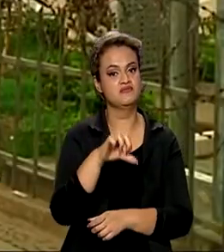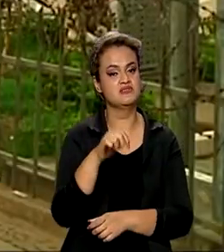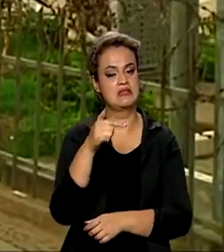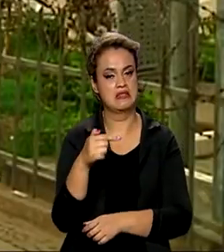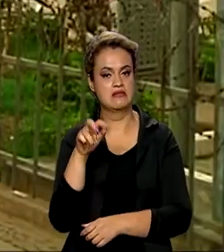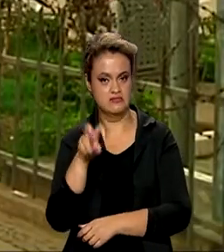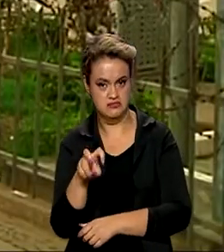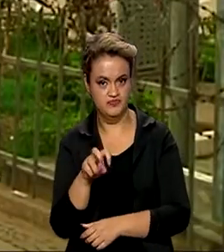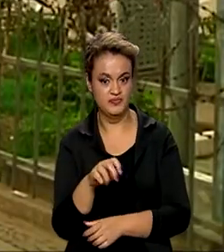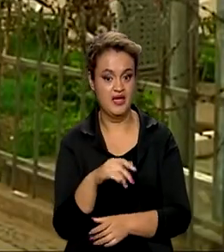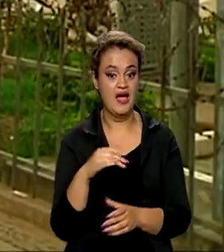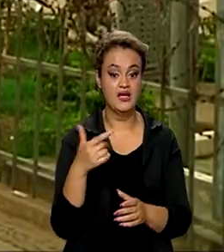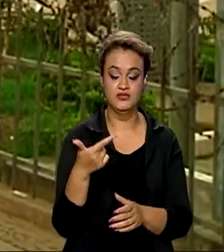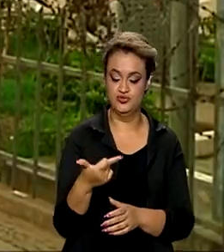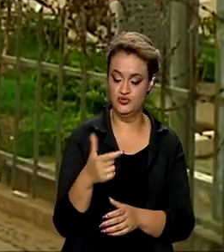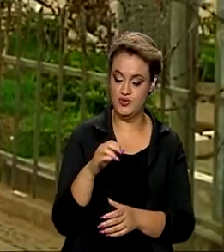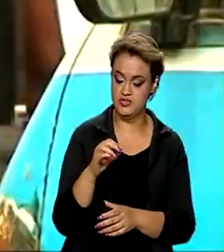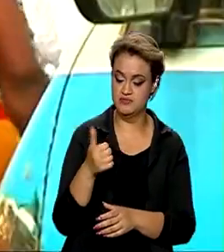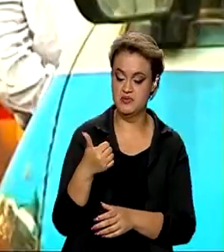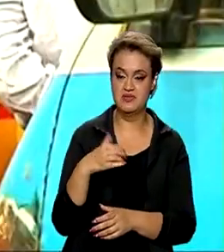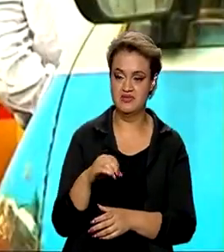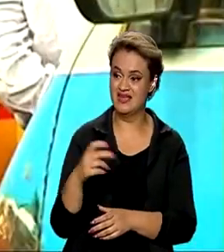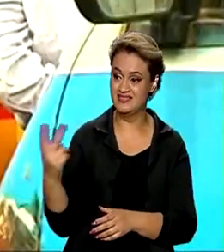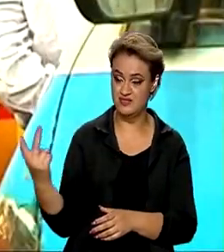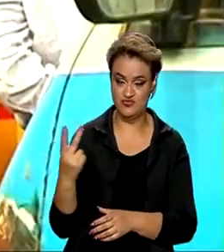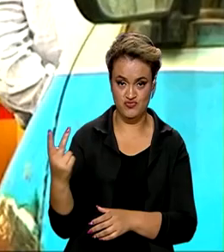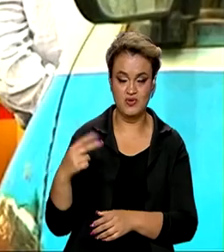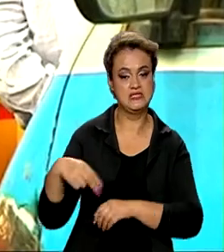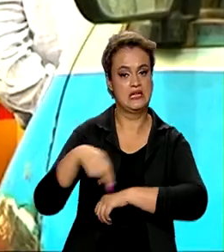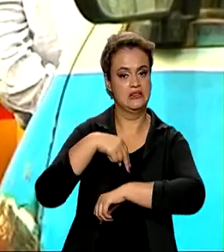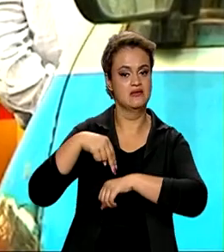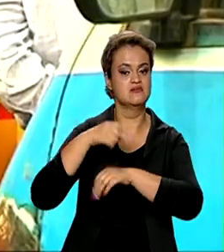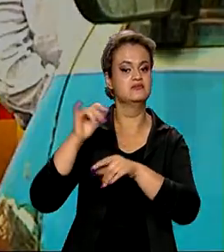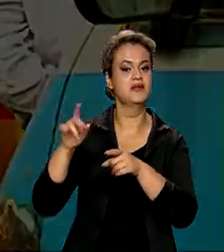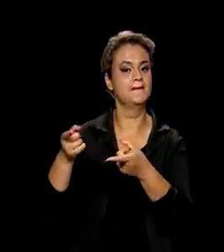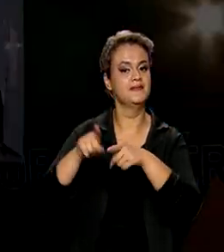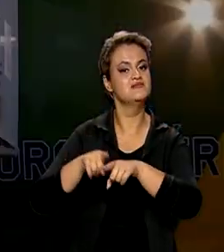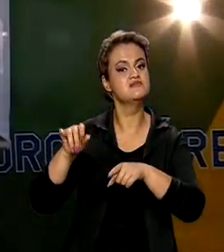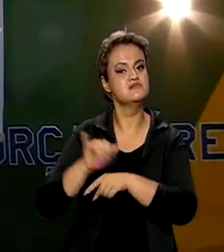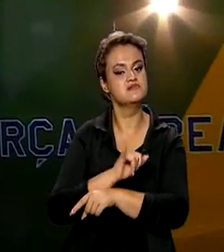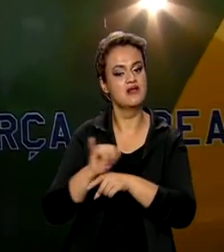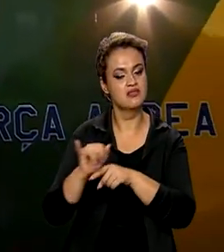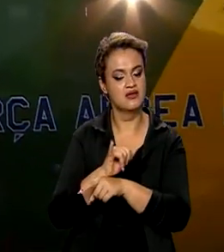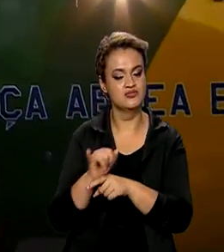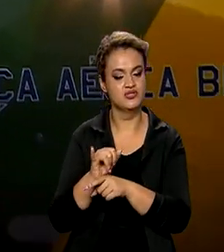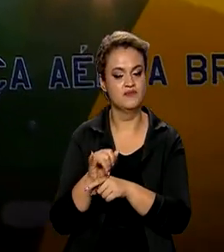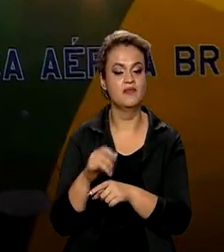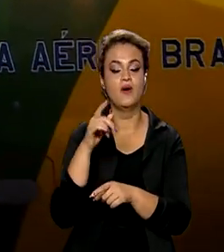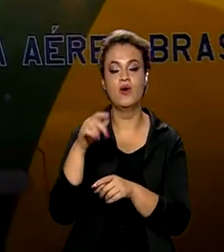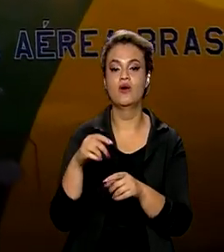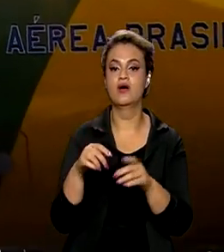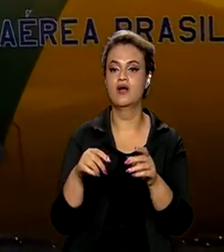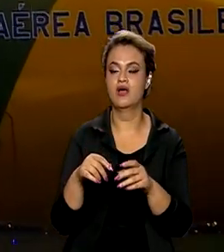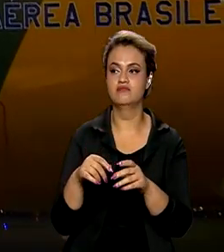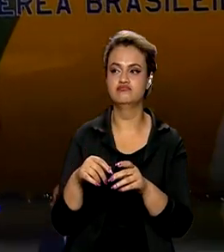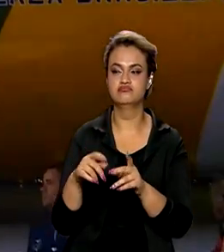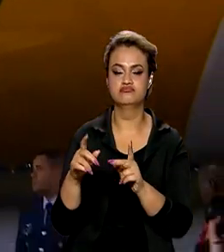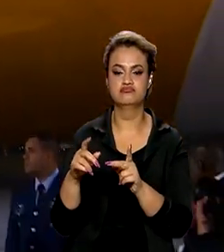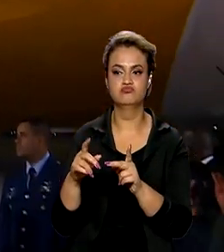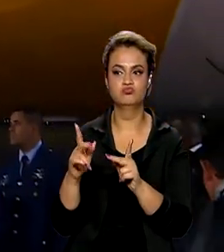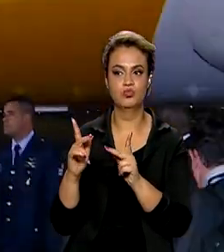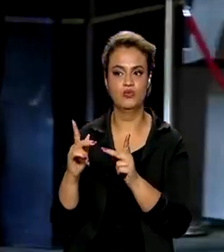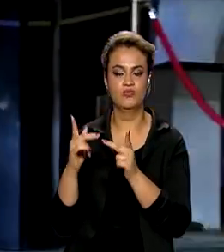2010, as duas nações possuem uma parceria estratégica. Na terceira visita ao país, a primeira do atual